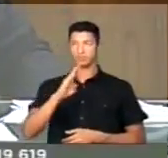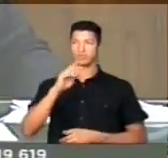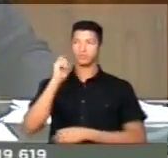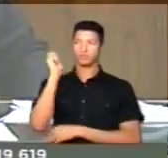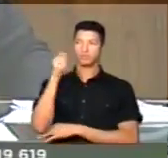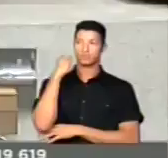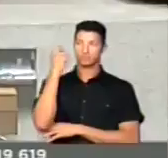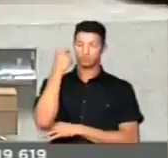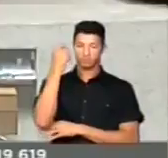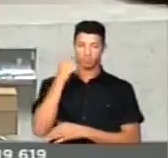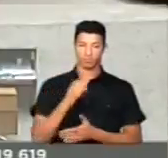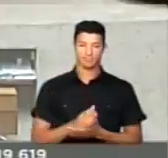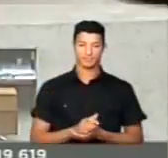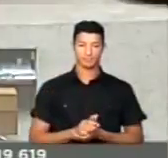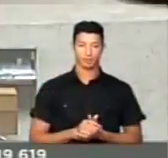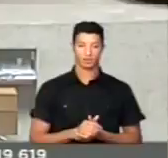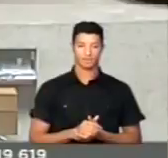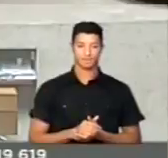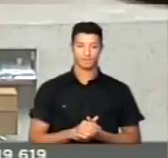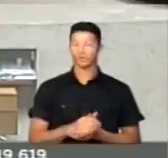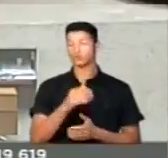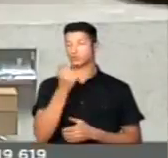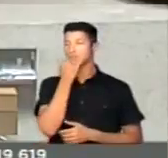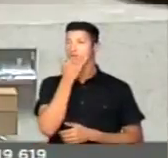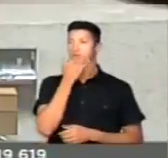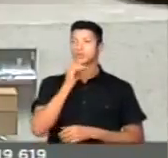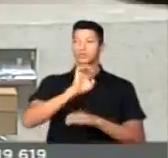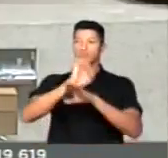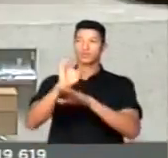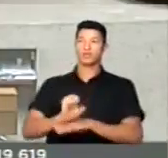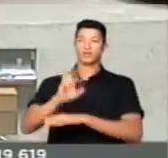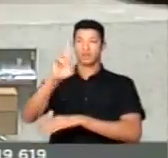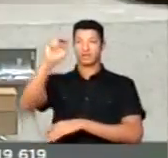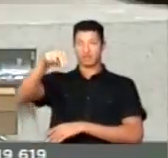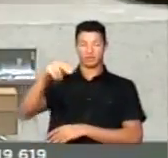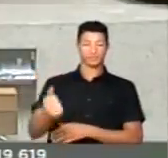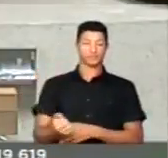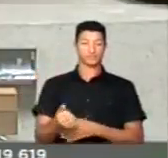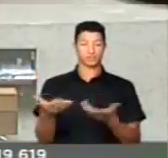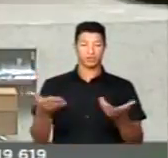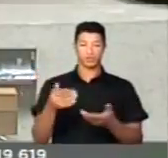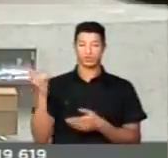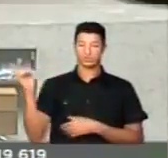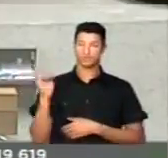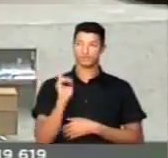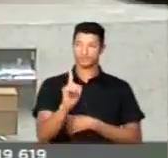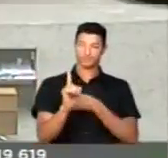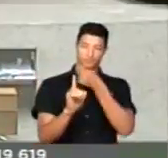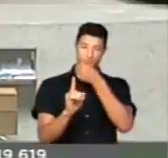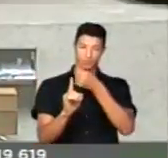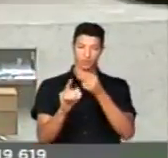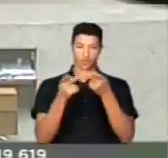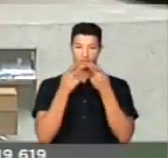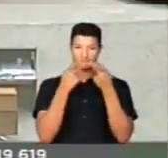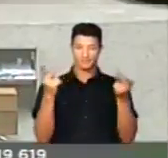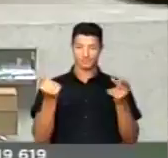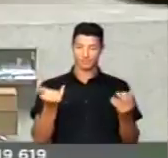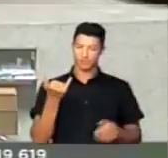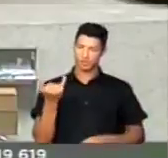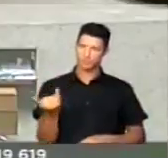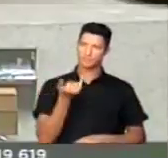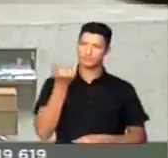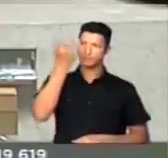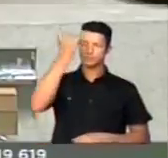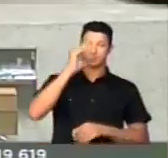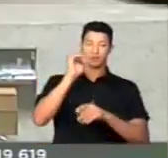Senhor presidente, senhores deputados e deputadas, utilizo hoje o microfone dessa casa para ressaltar a importância que